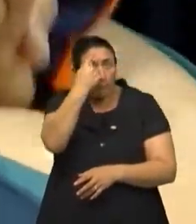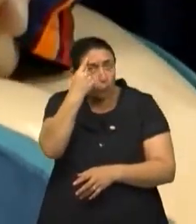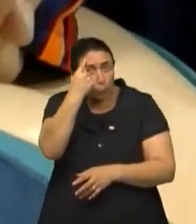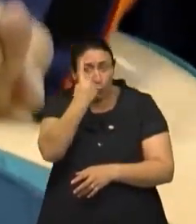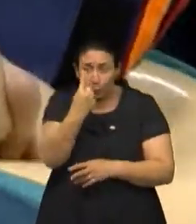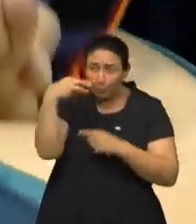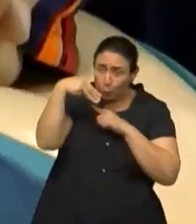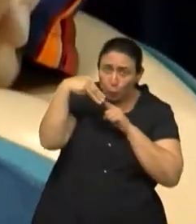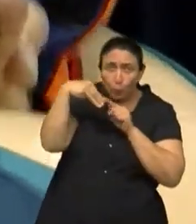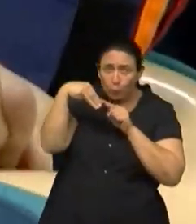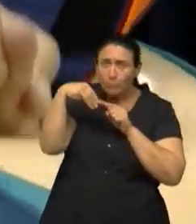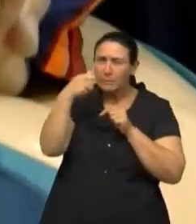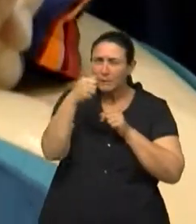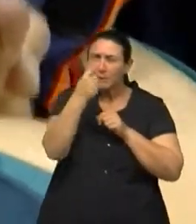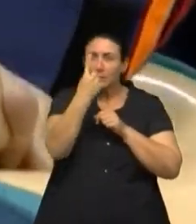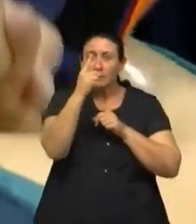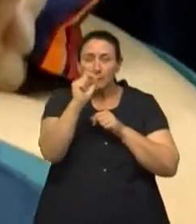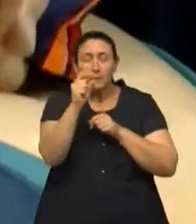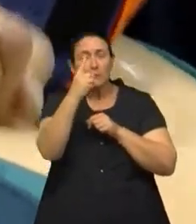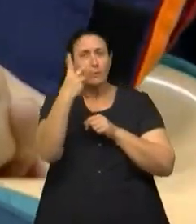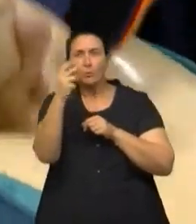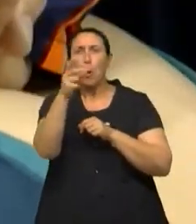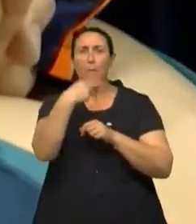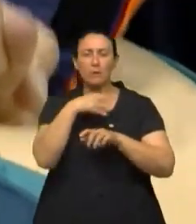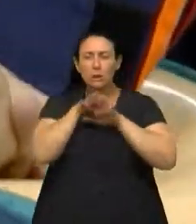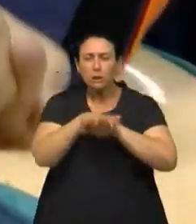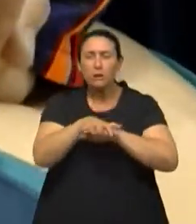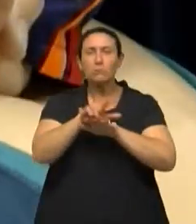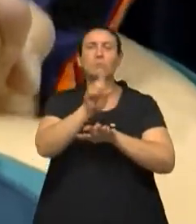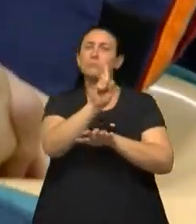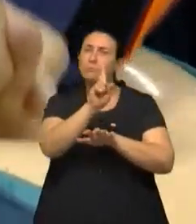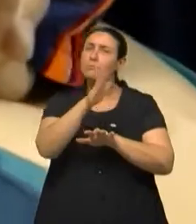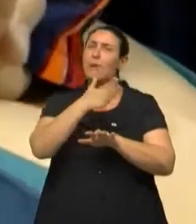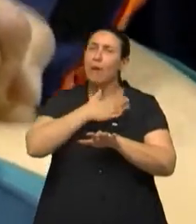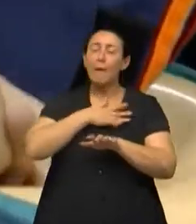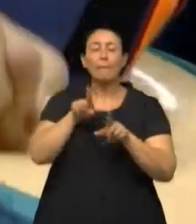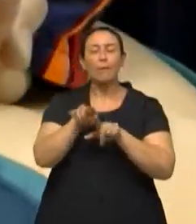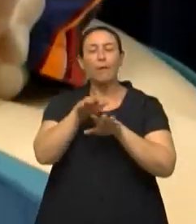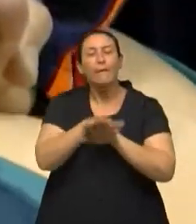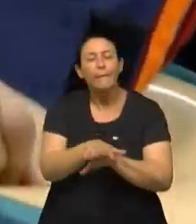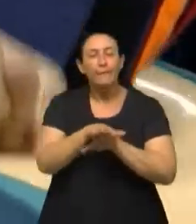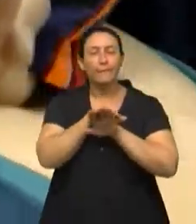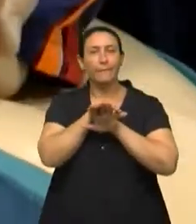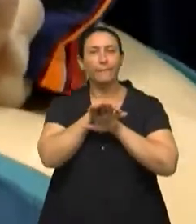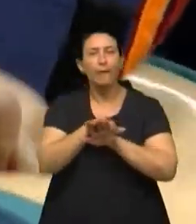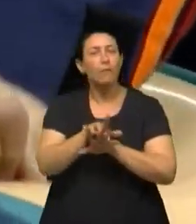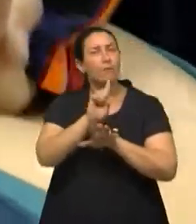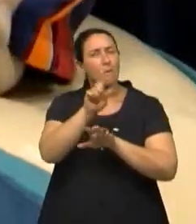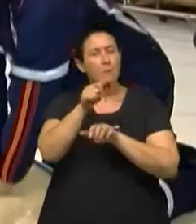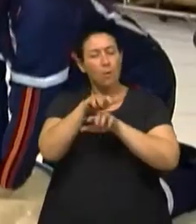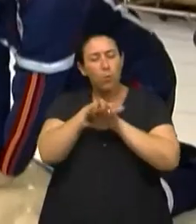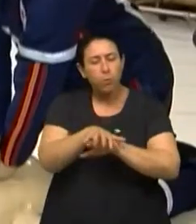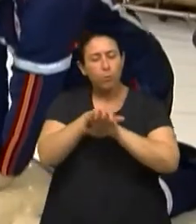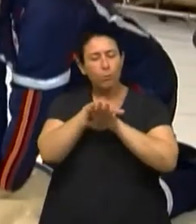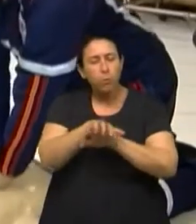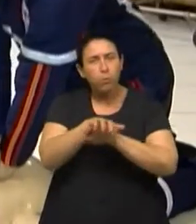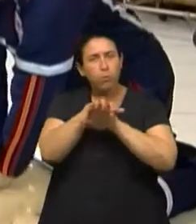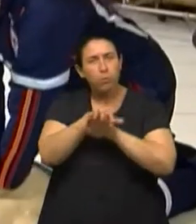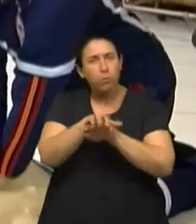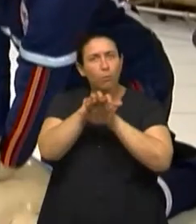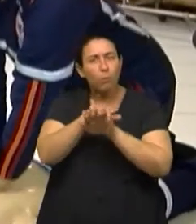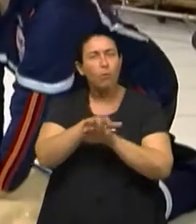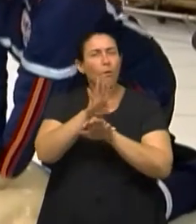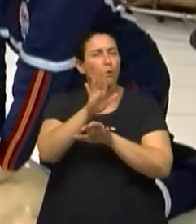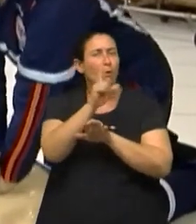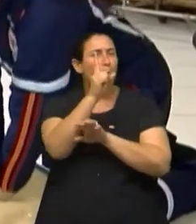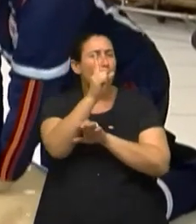pode ter nenhum ritmo muito acelerado, né? Nem um ritmo muito devagar. Ao final de um minuto e meio, no máximo dois